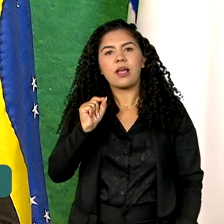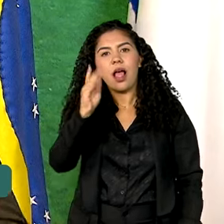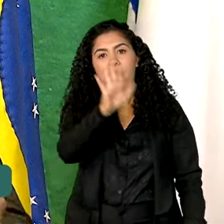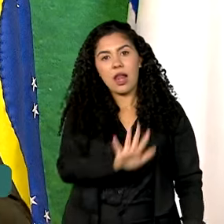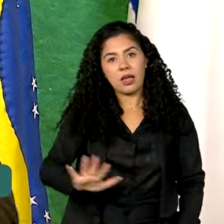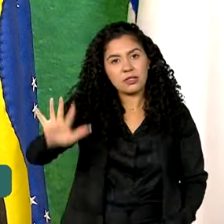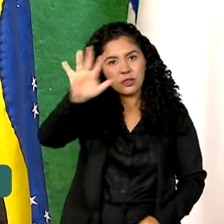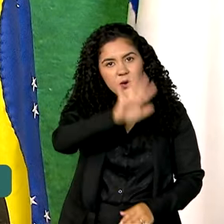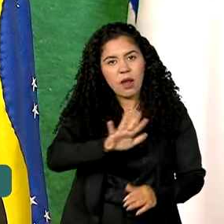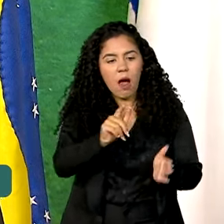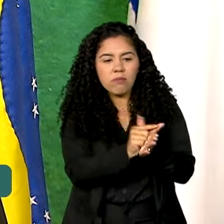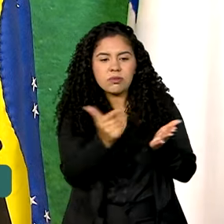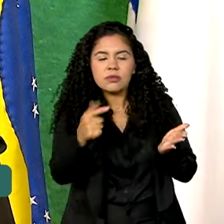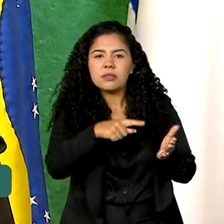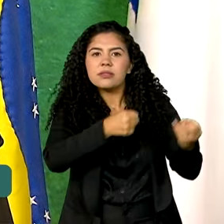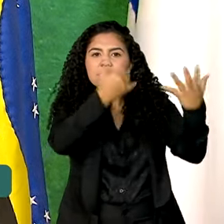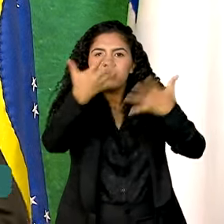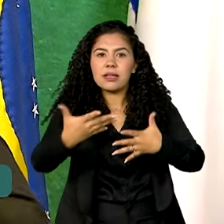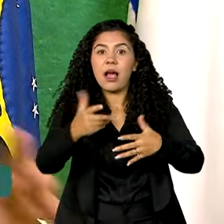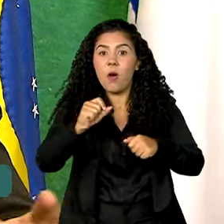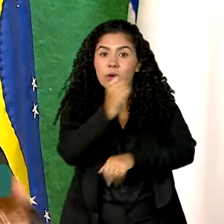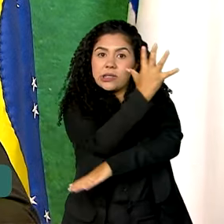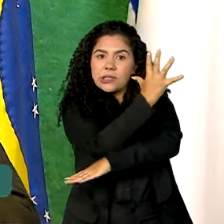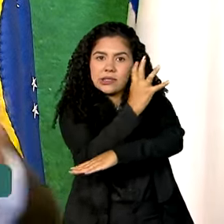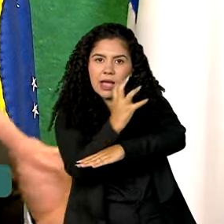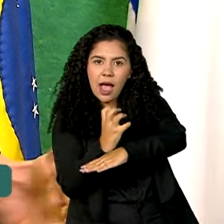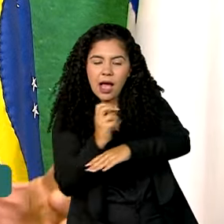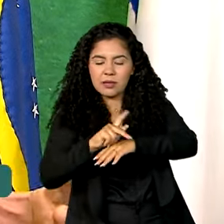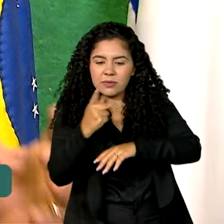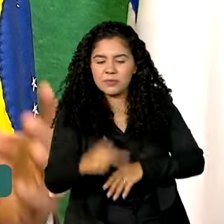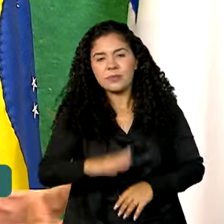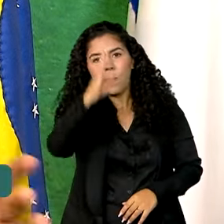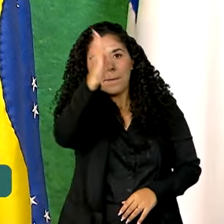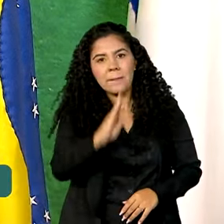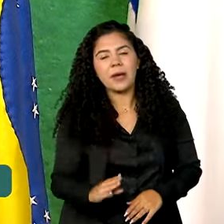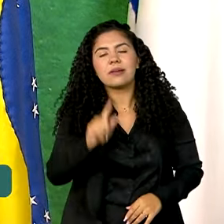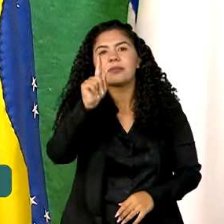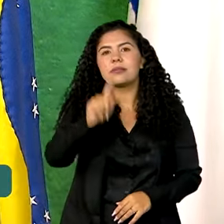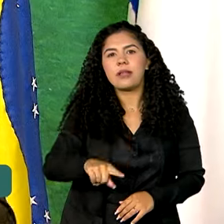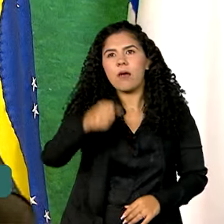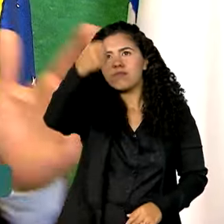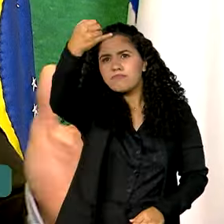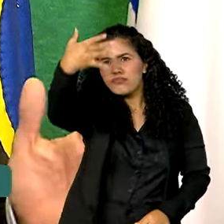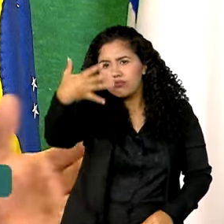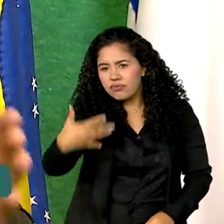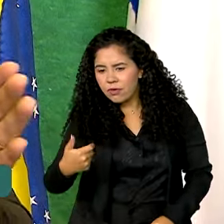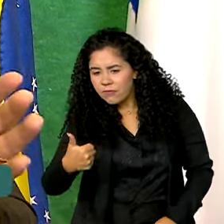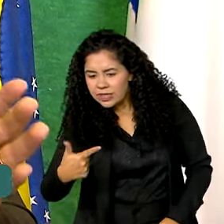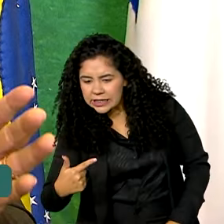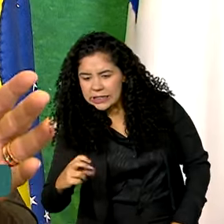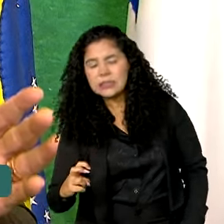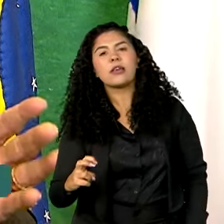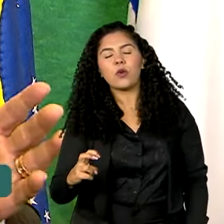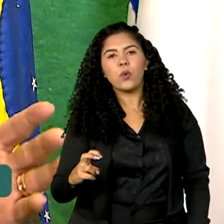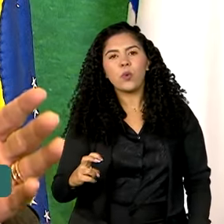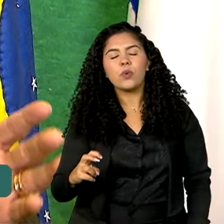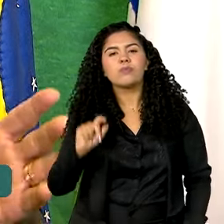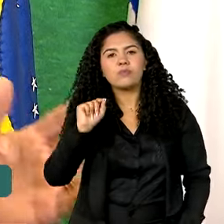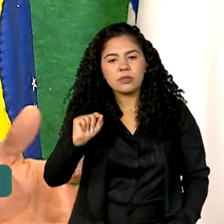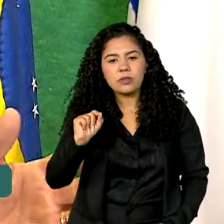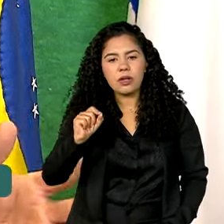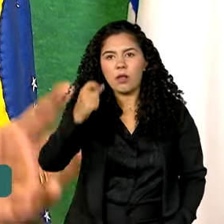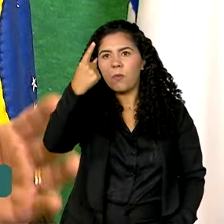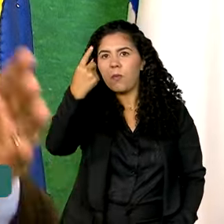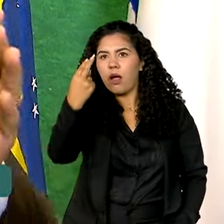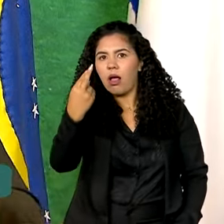Geographic incluiu o Cerrado Brasileiro como um dos principais. Está entre os 25 destinos. Ela fez uma seleção entre os 25 destinos. Sem classificar do